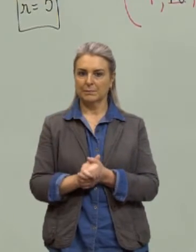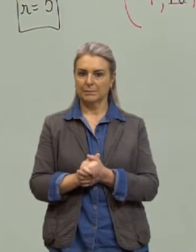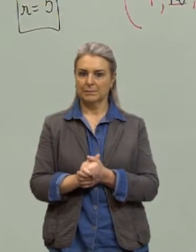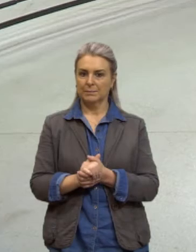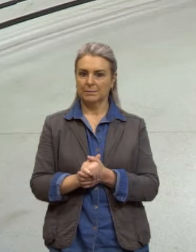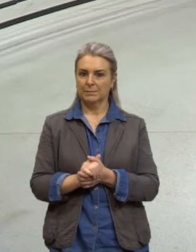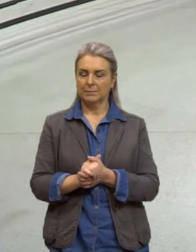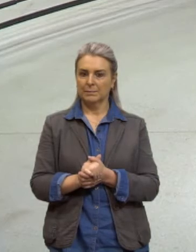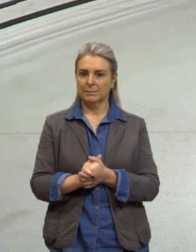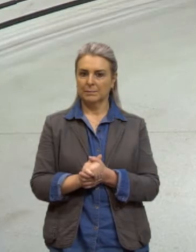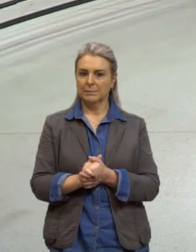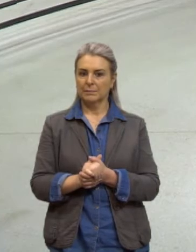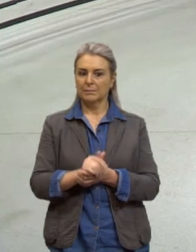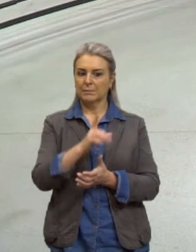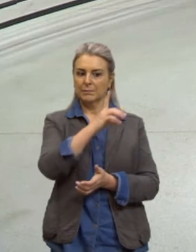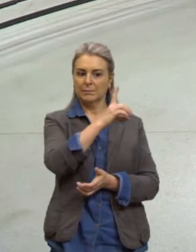quatro?